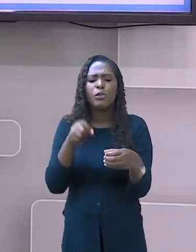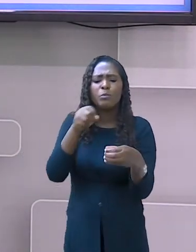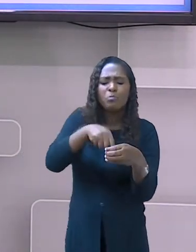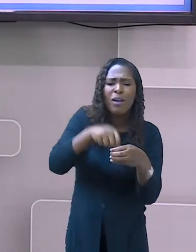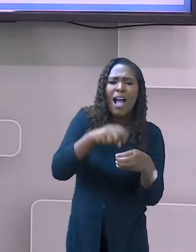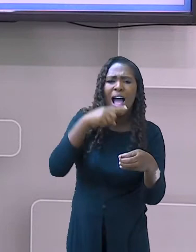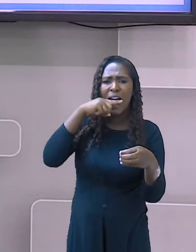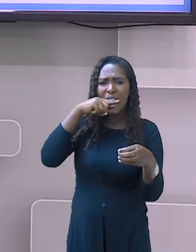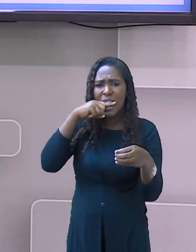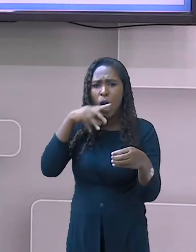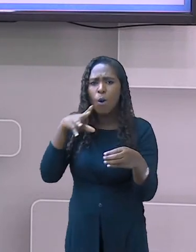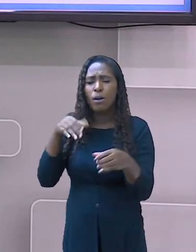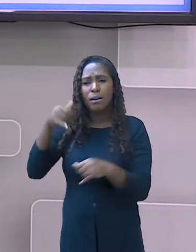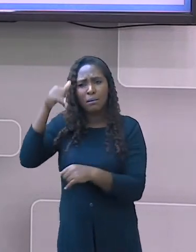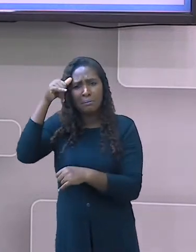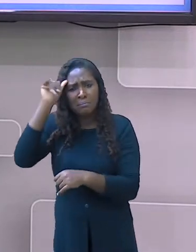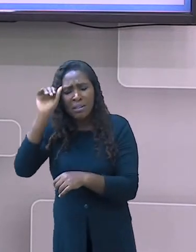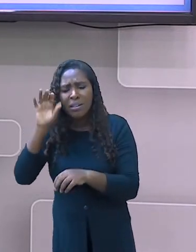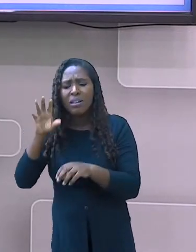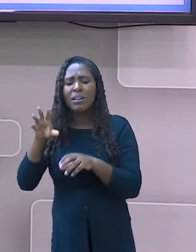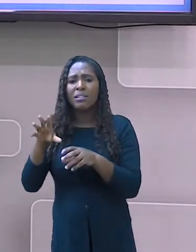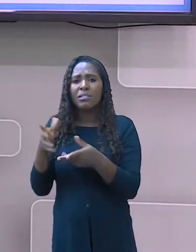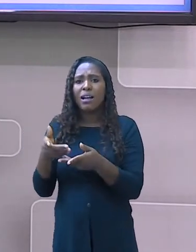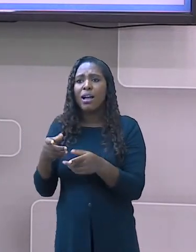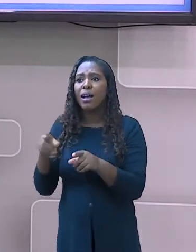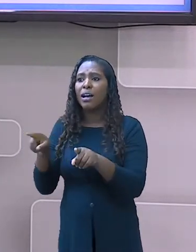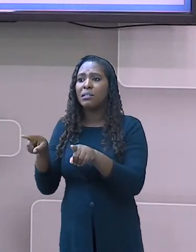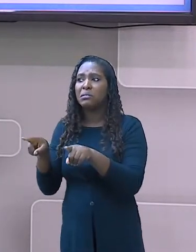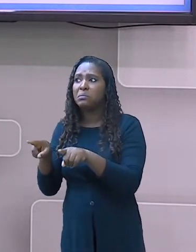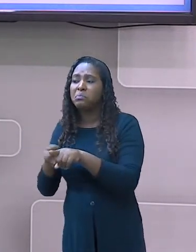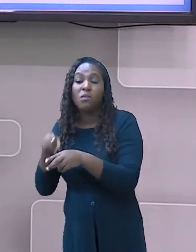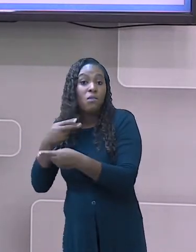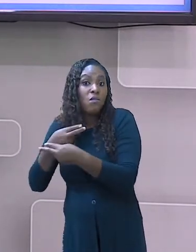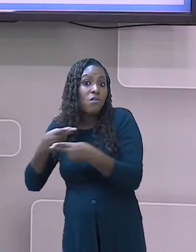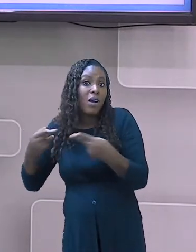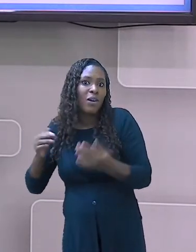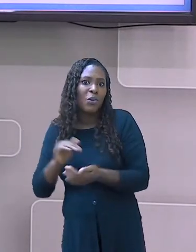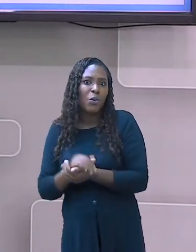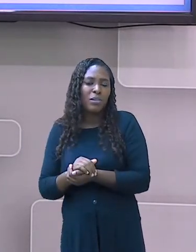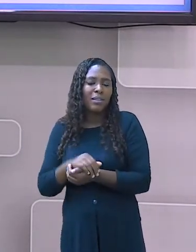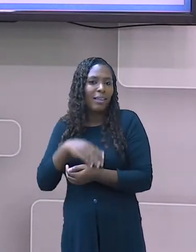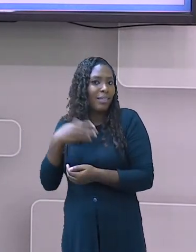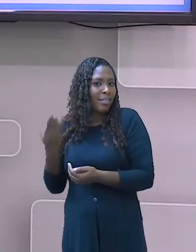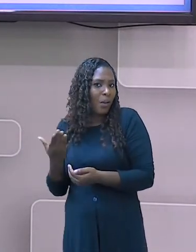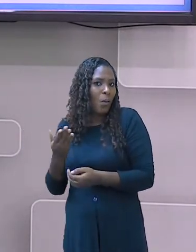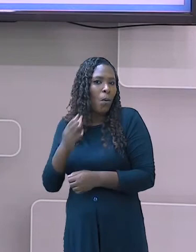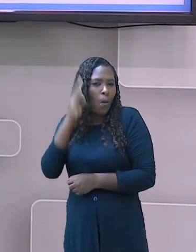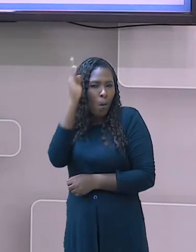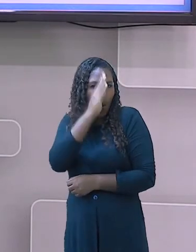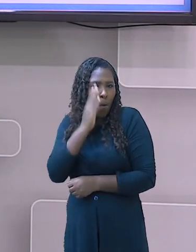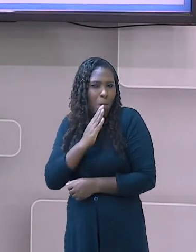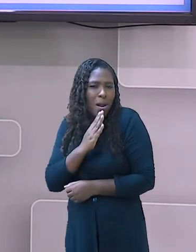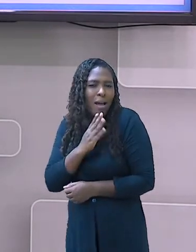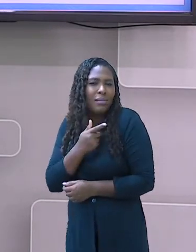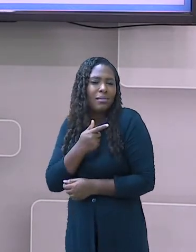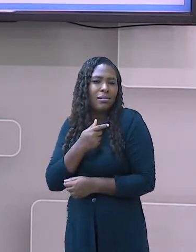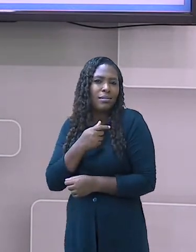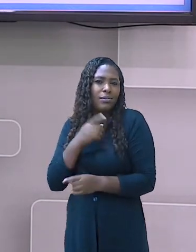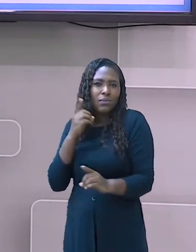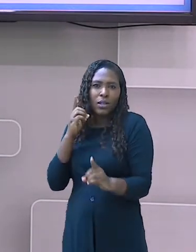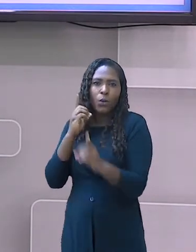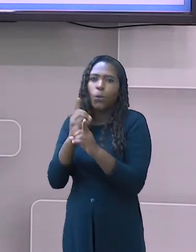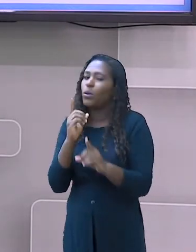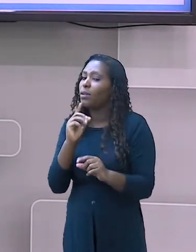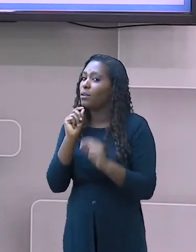Brasil foi descoberto por uma viagem que, supostamente, uma mudança de rota